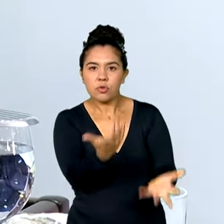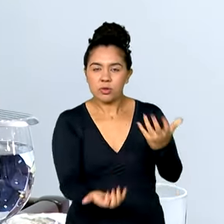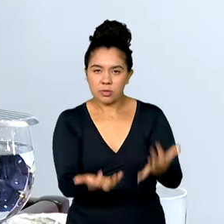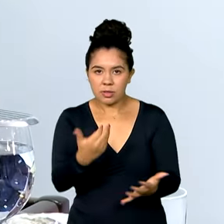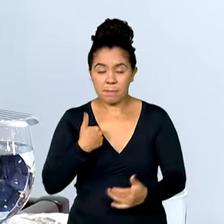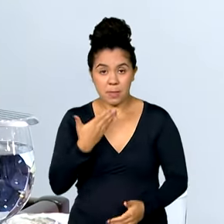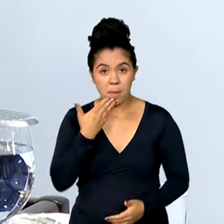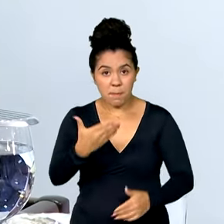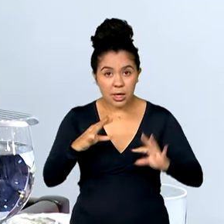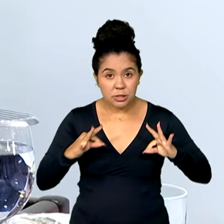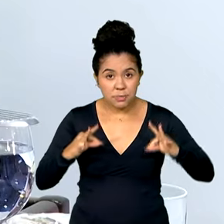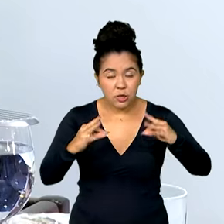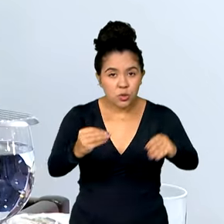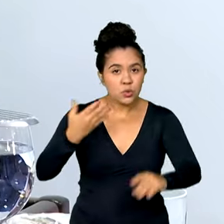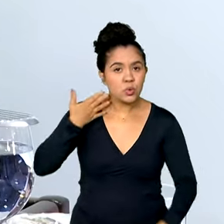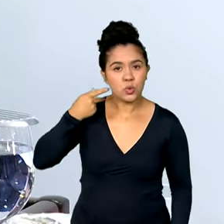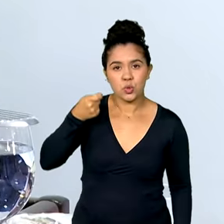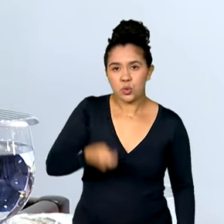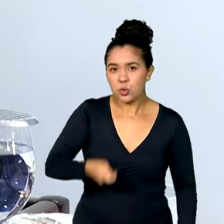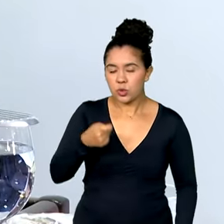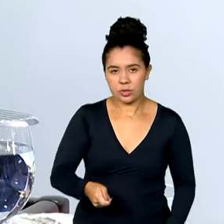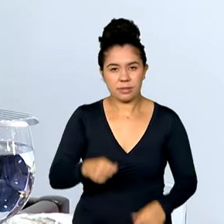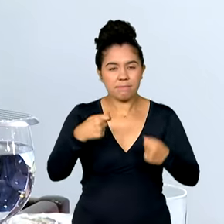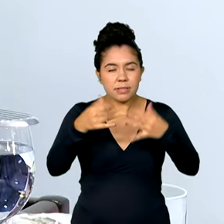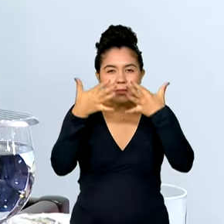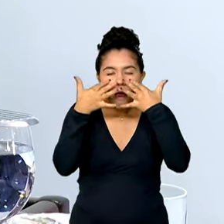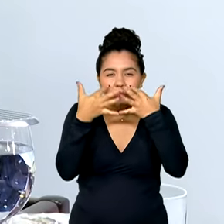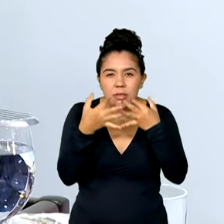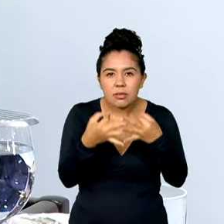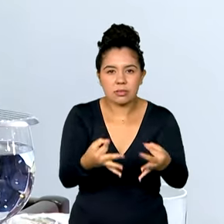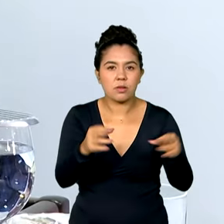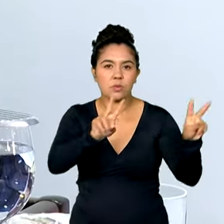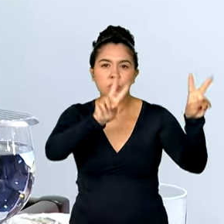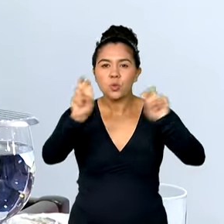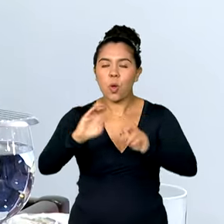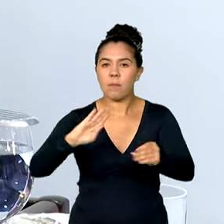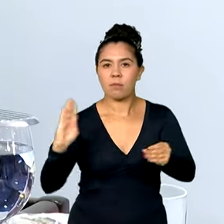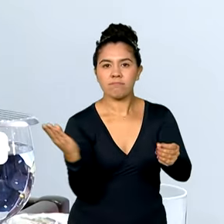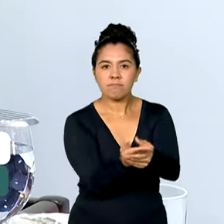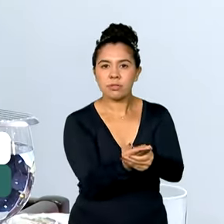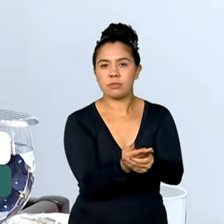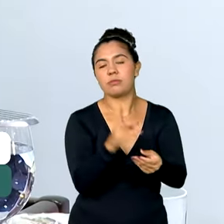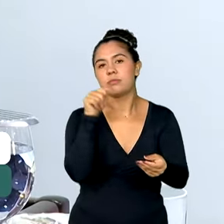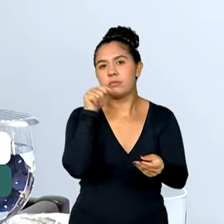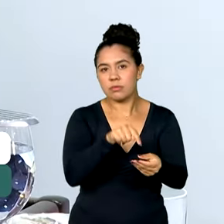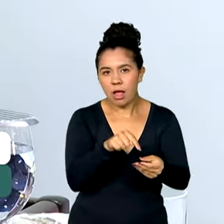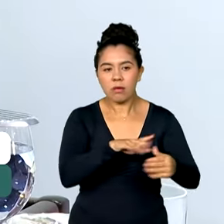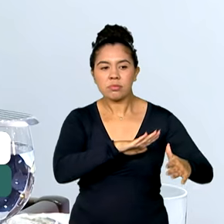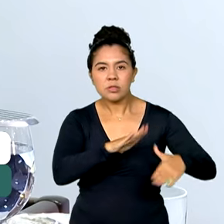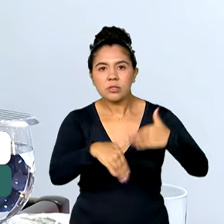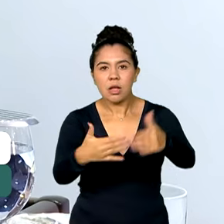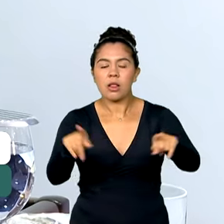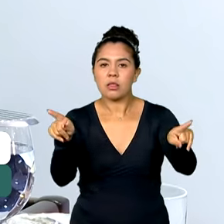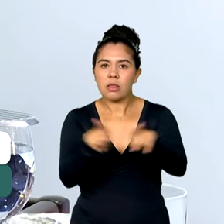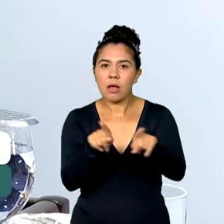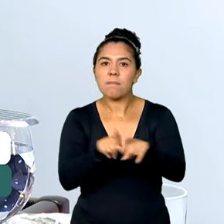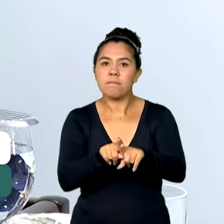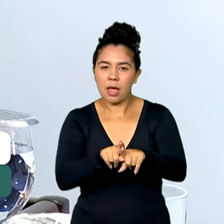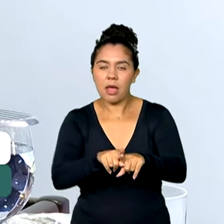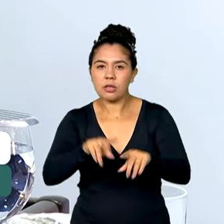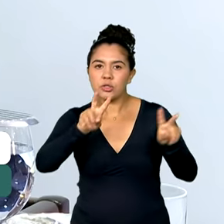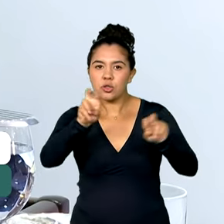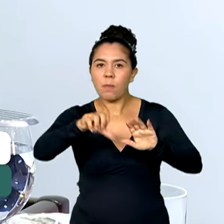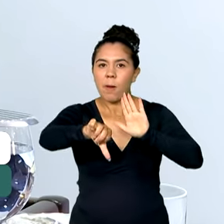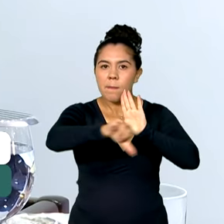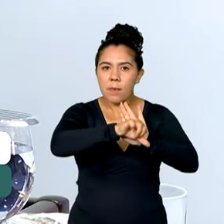preferência e especial atenção à tramitação de inquéritos e ações envolvendo a punição de